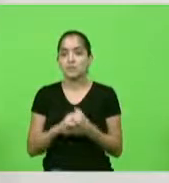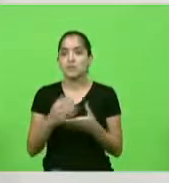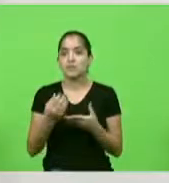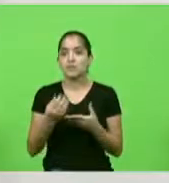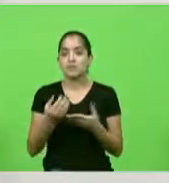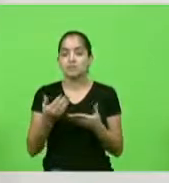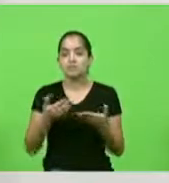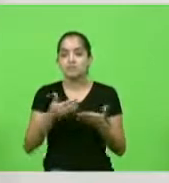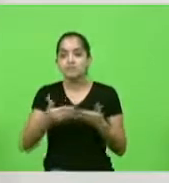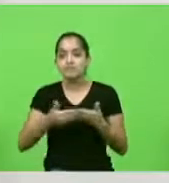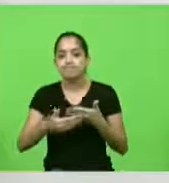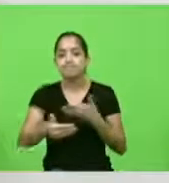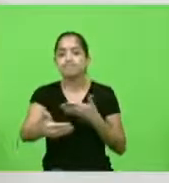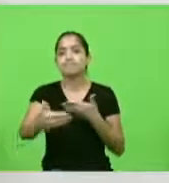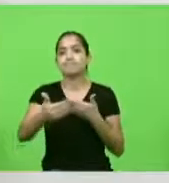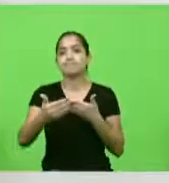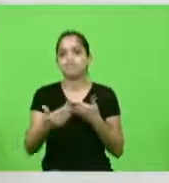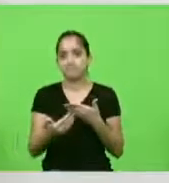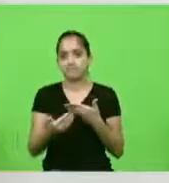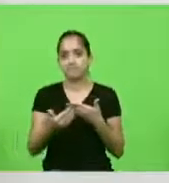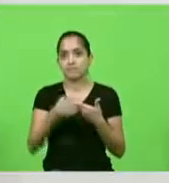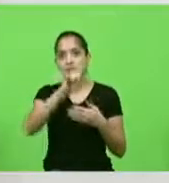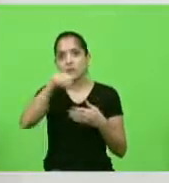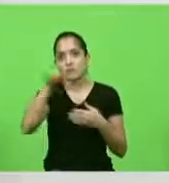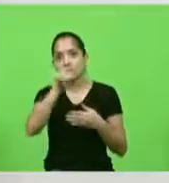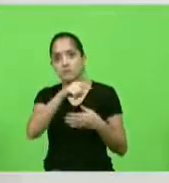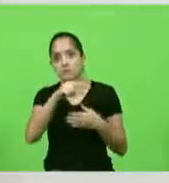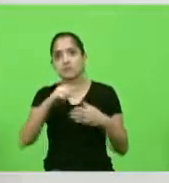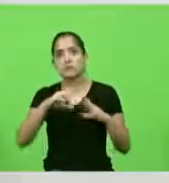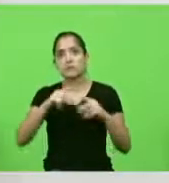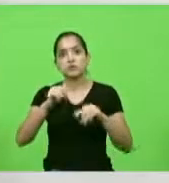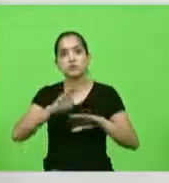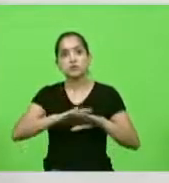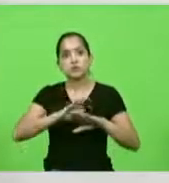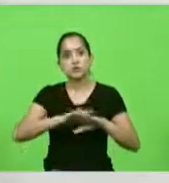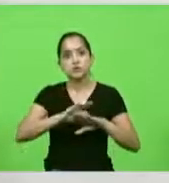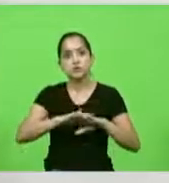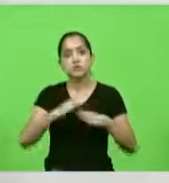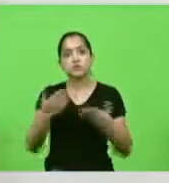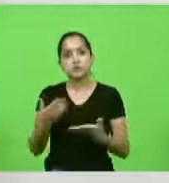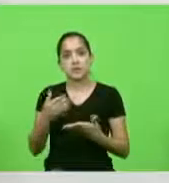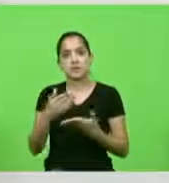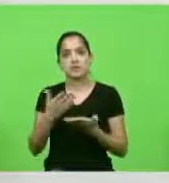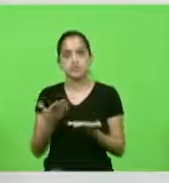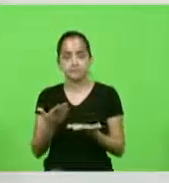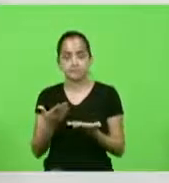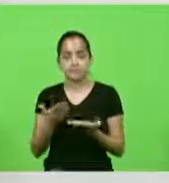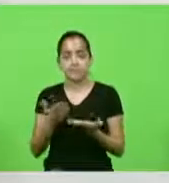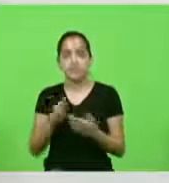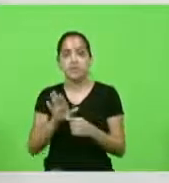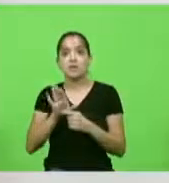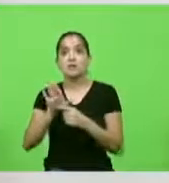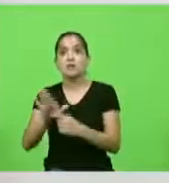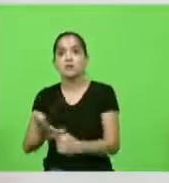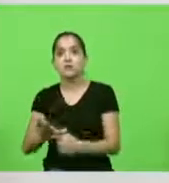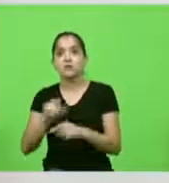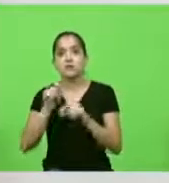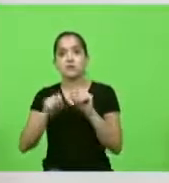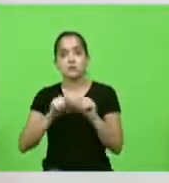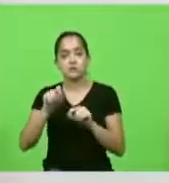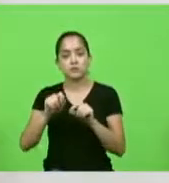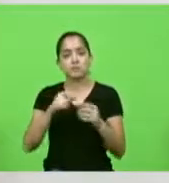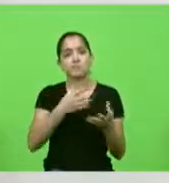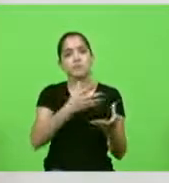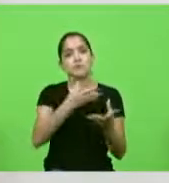a nulidade dos seus atos e favorecendo por ironia do destino muita